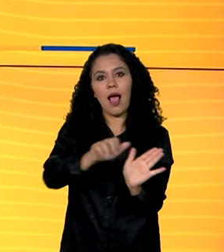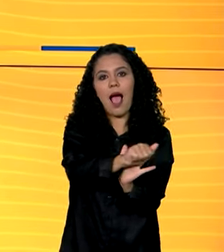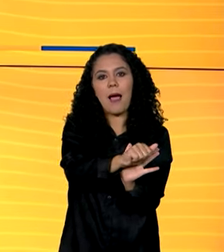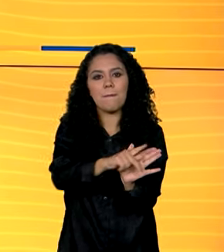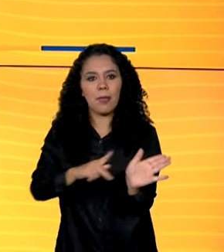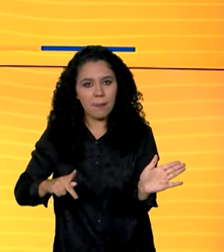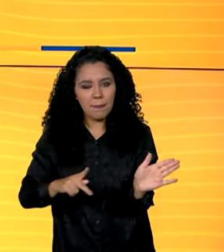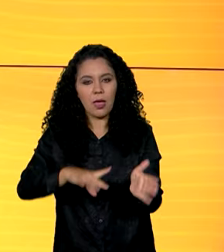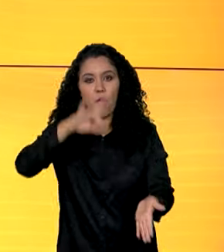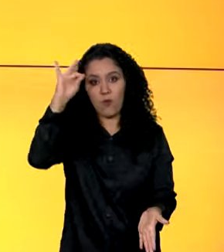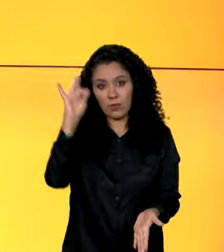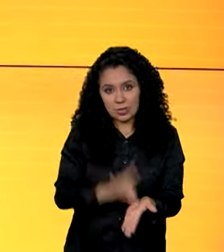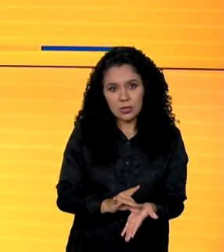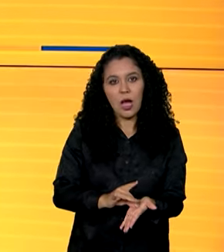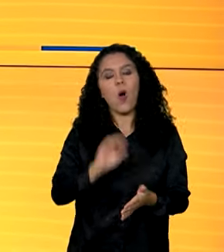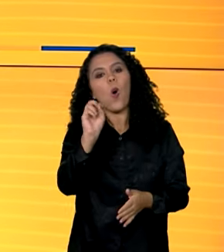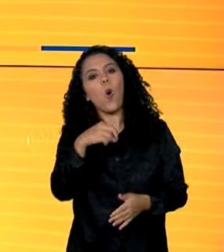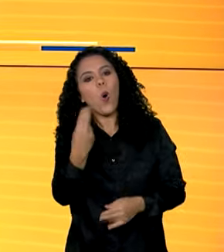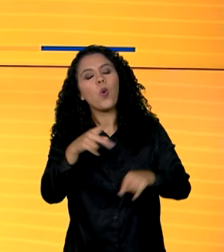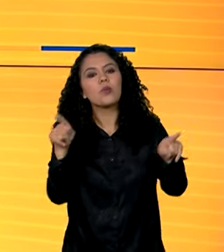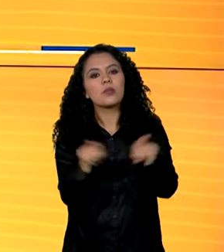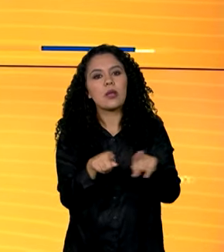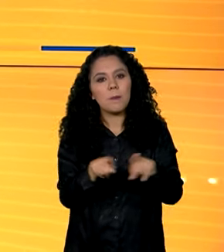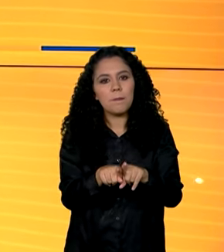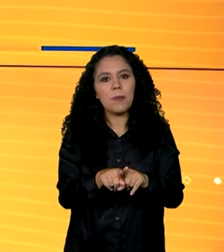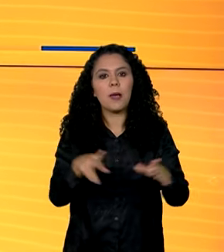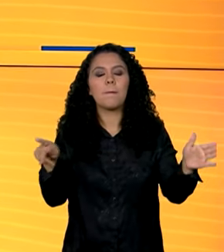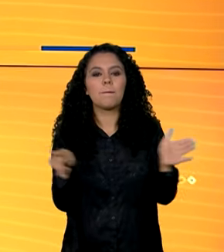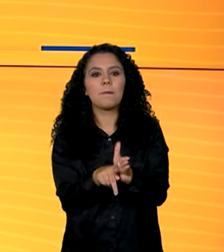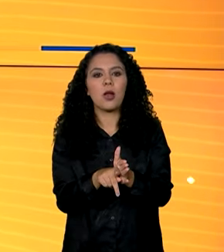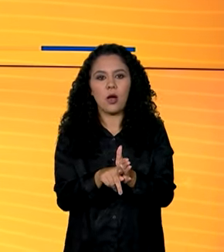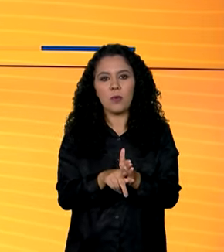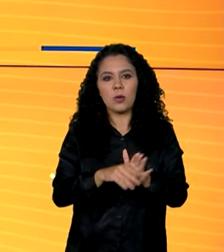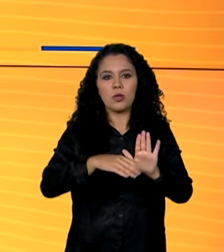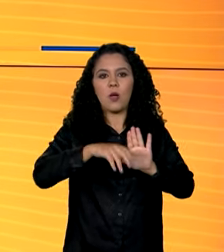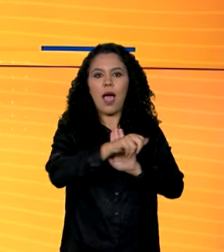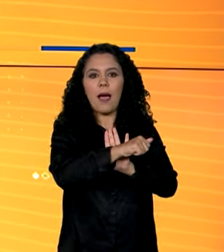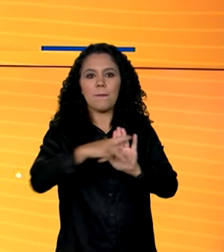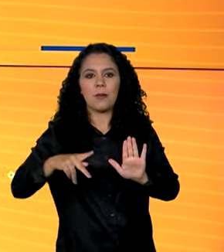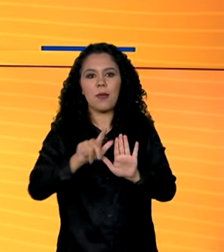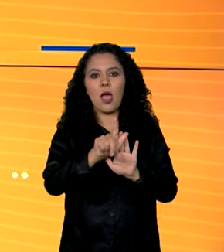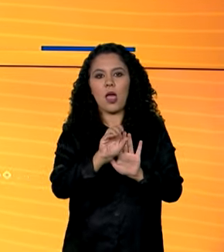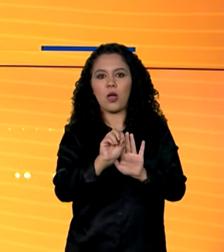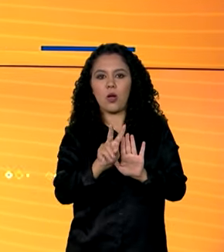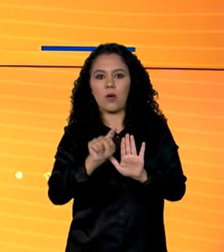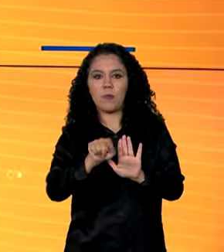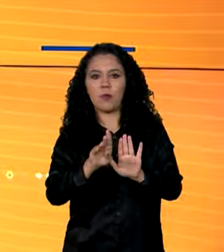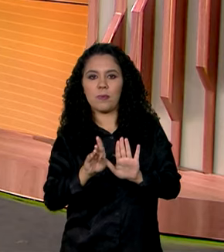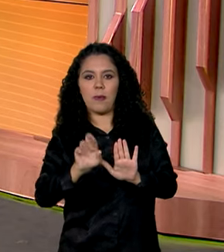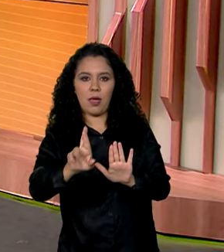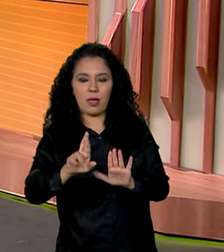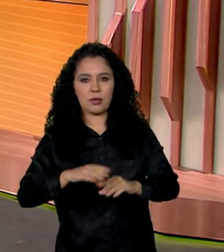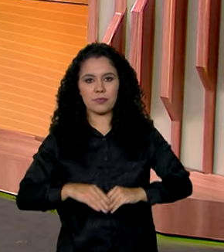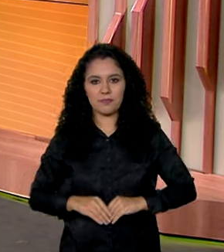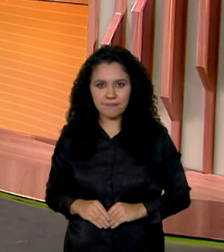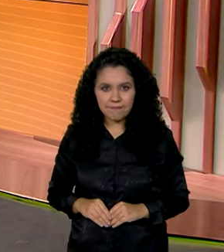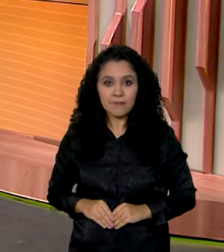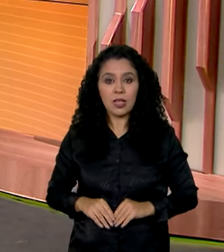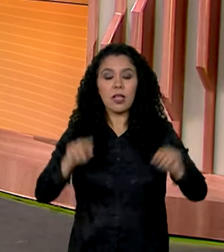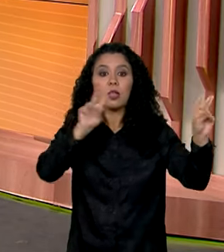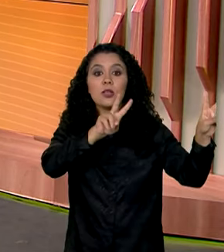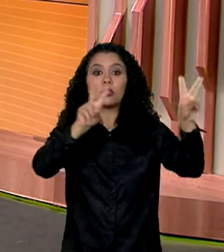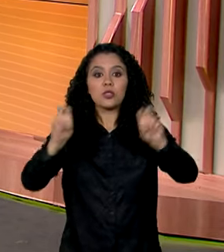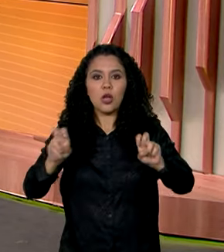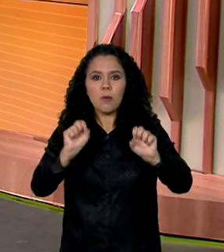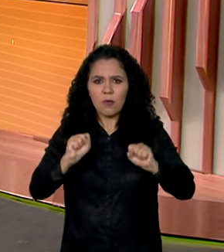aplicativos oficiais ou pela carteira de documentos digitais do gov.br. E a Força